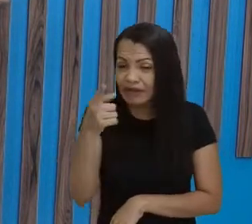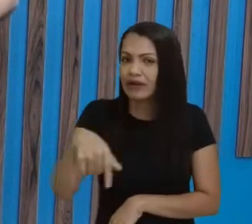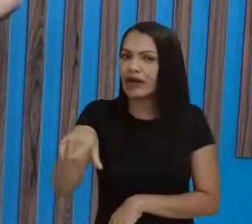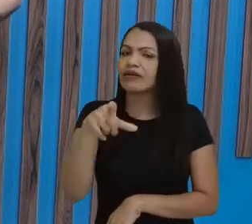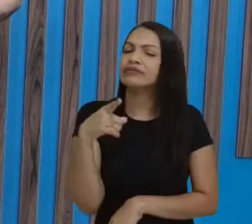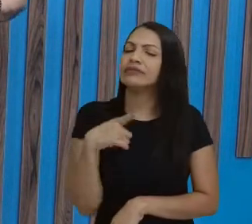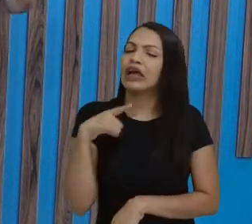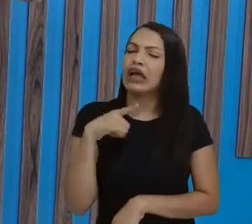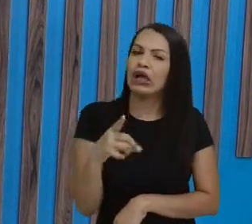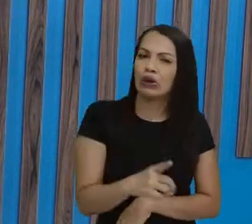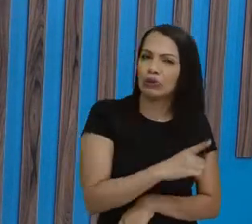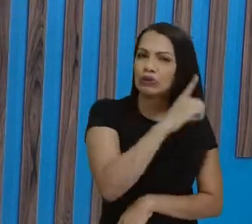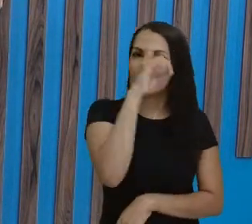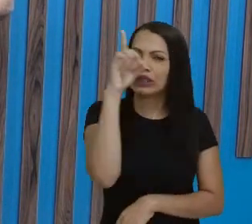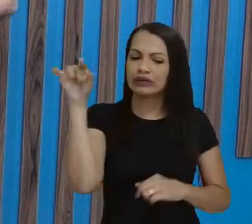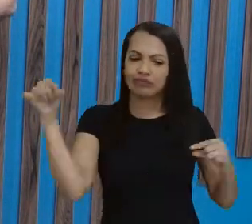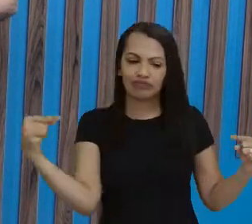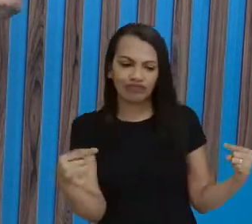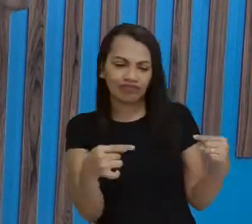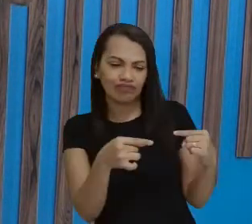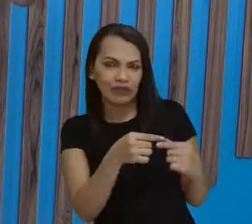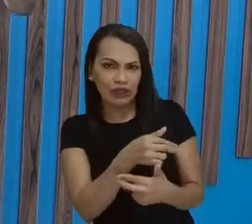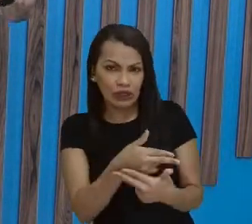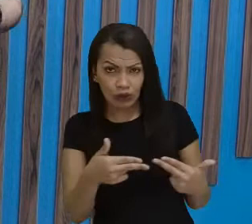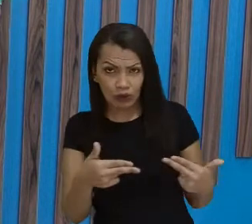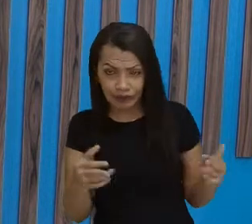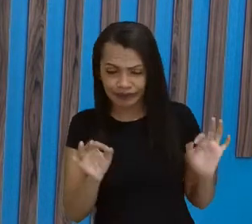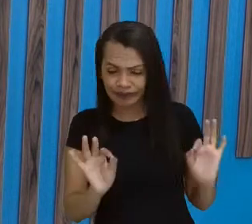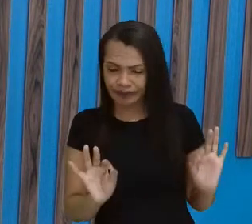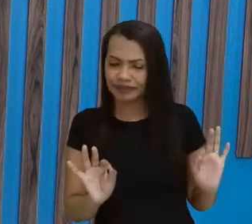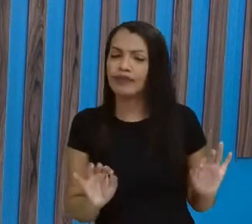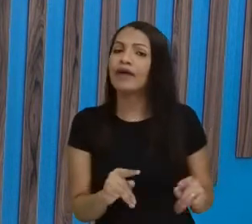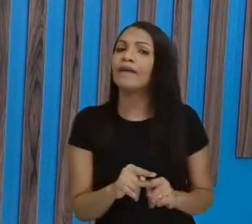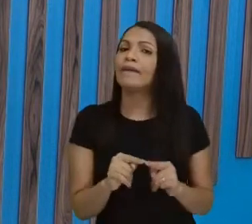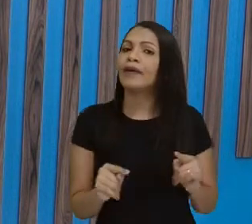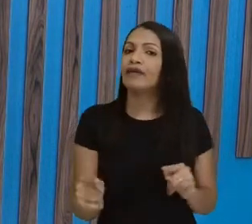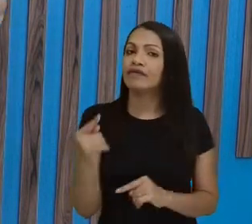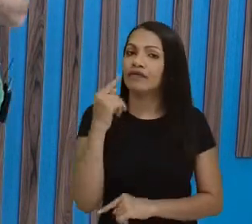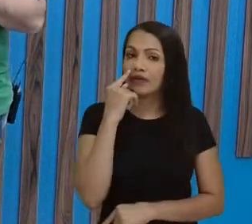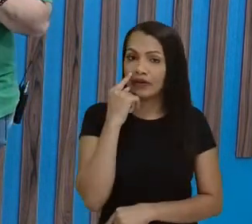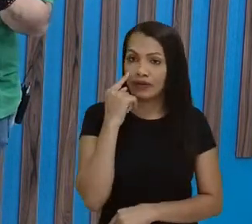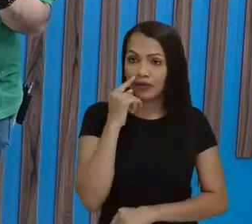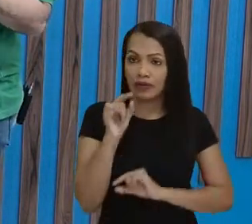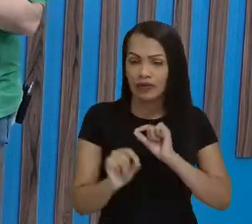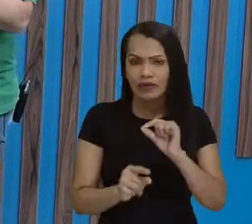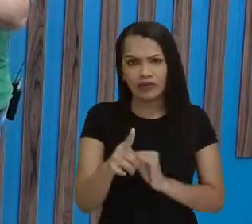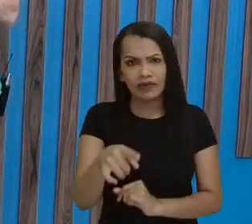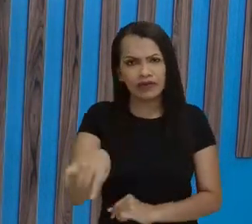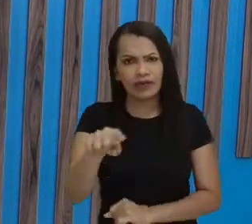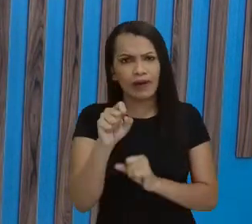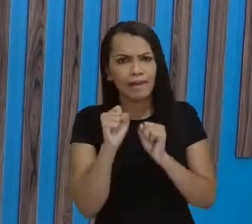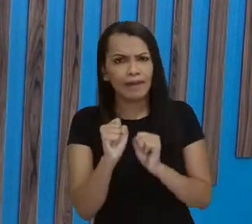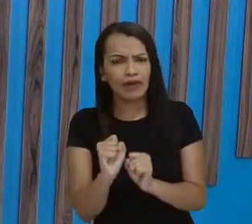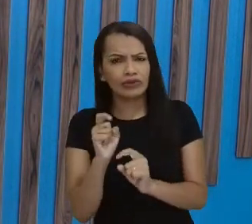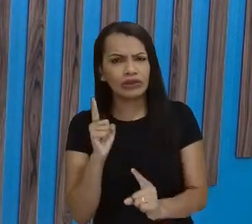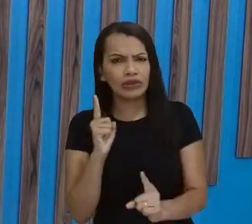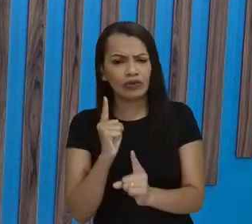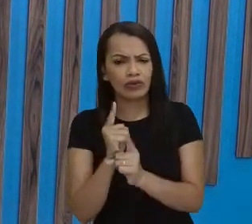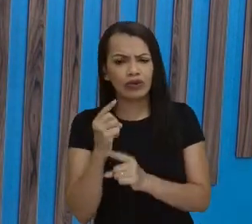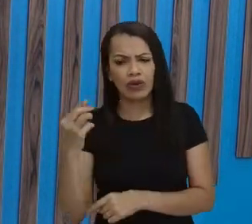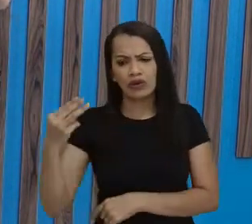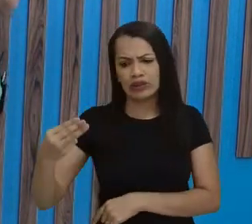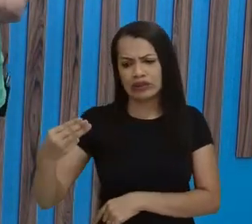ter uma data ali ligada a essa questão. Mas, vejam, então, vocês podem encontrar aí, 31